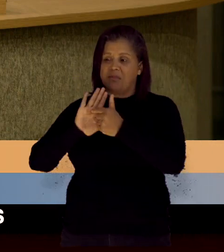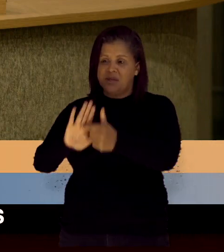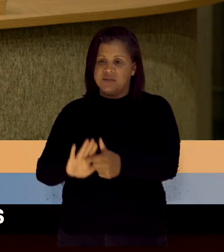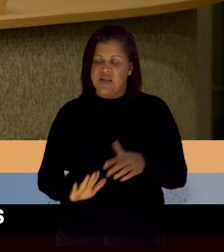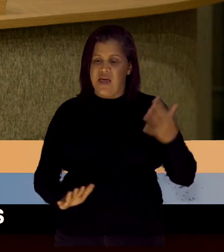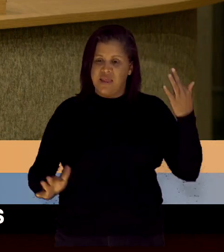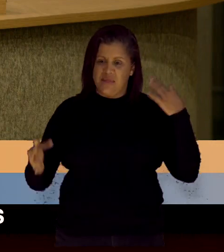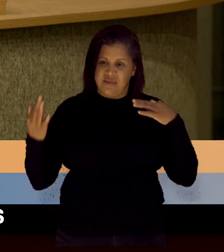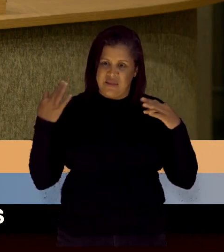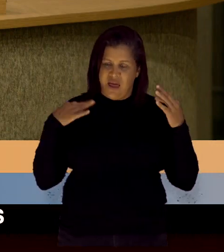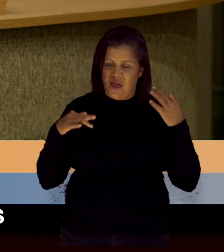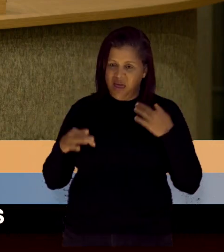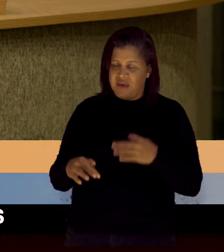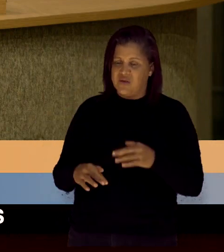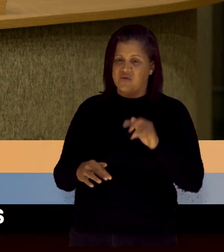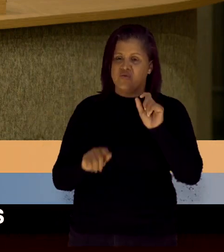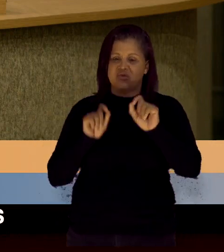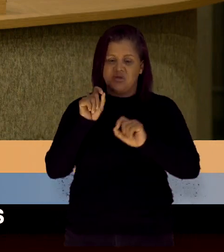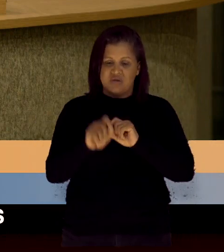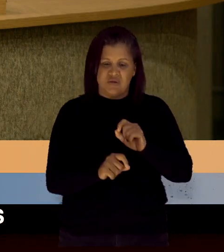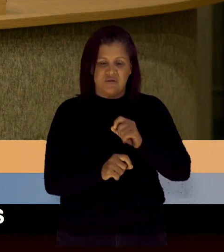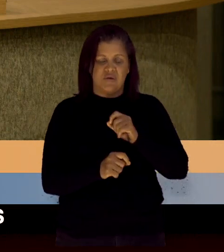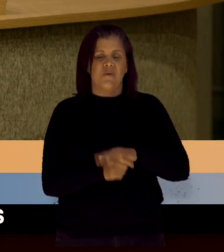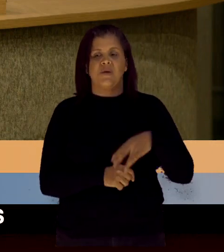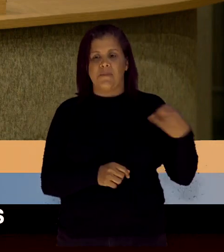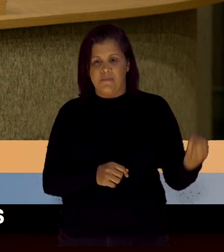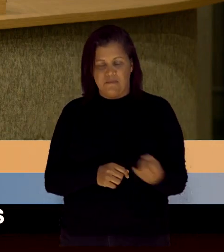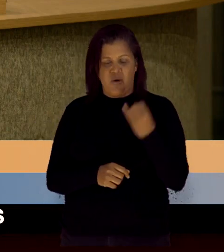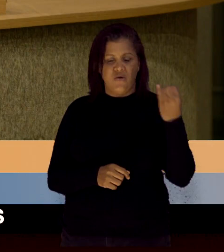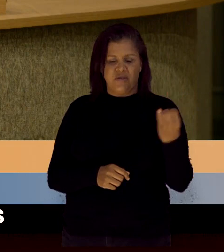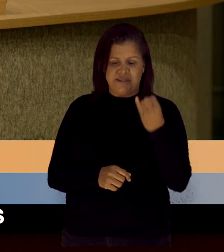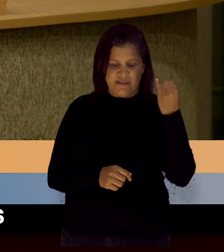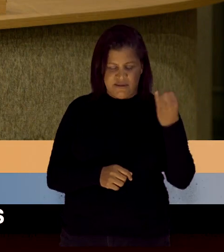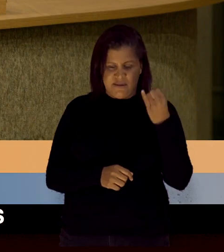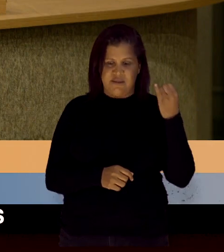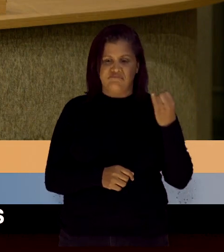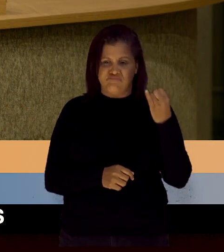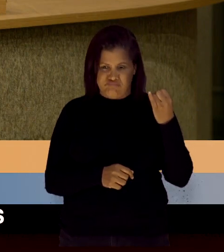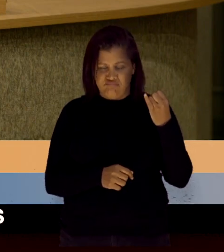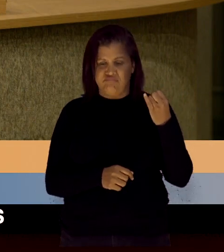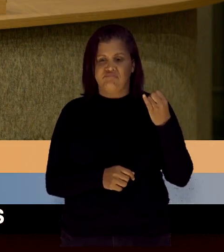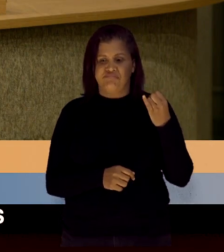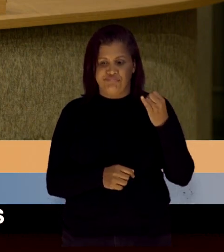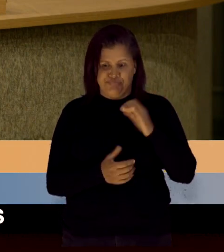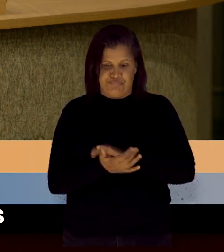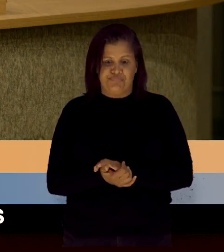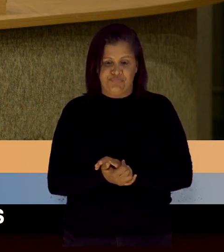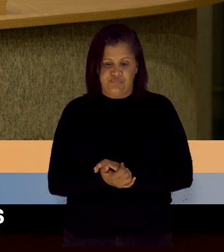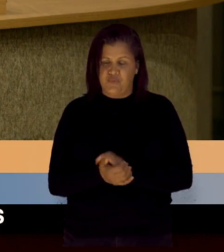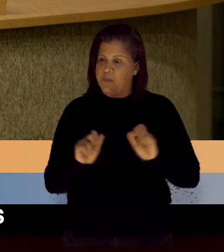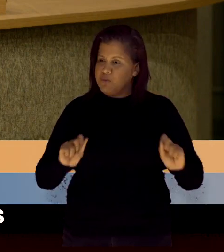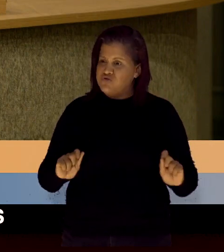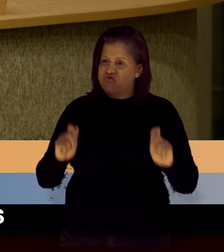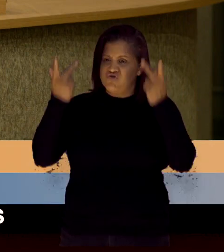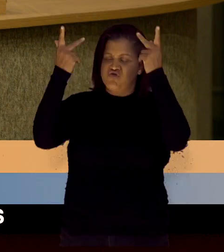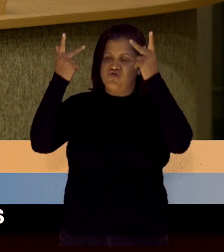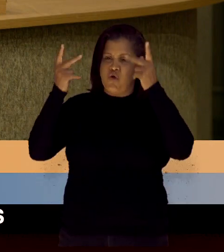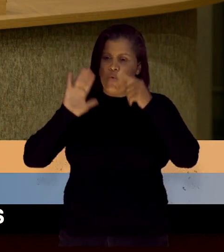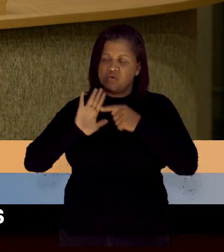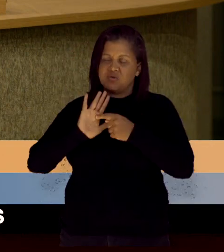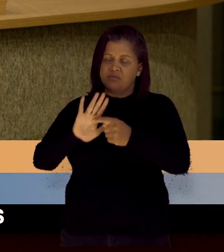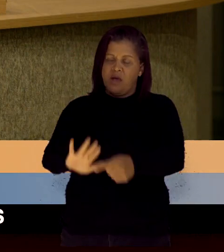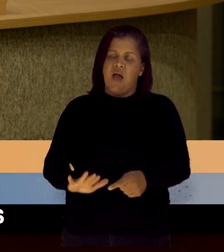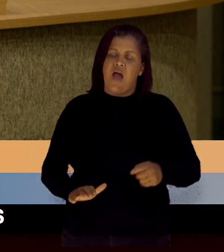Técnicos e técnicas que são muito importantes, imprescindíveis para os shows, espetáculos